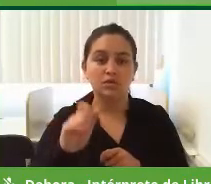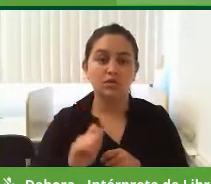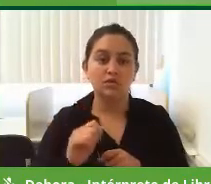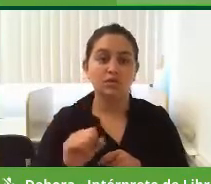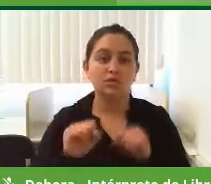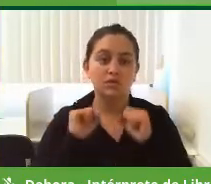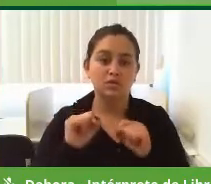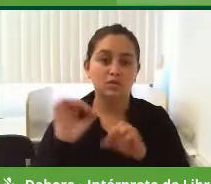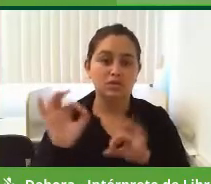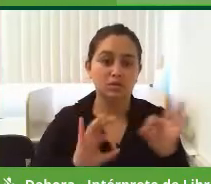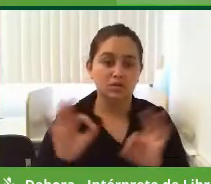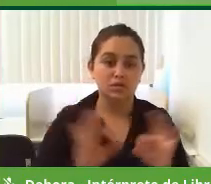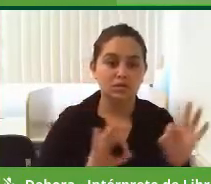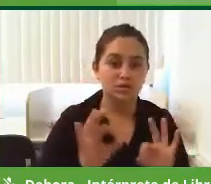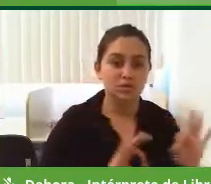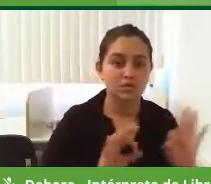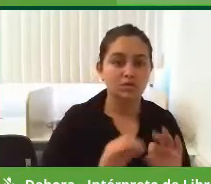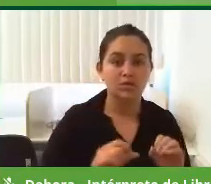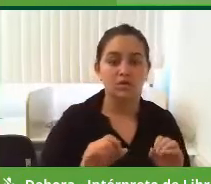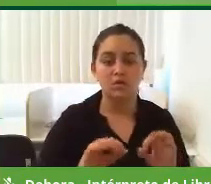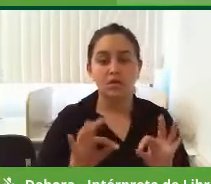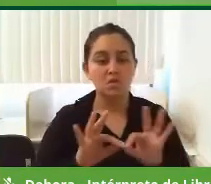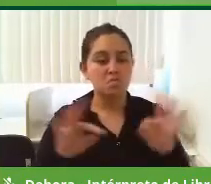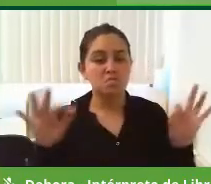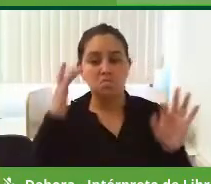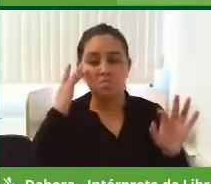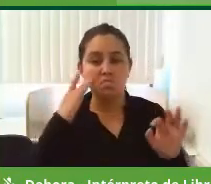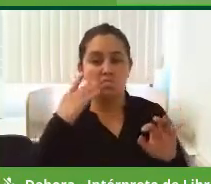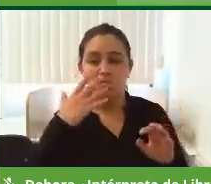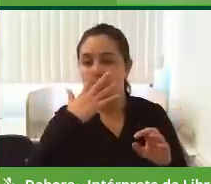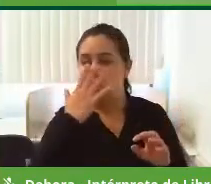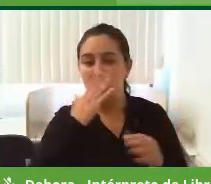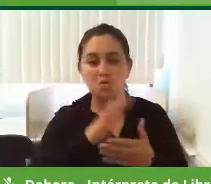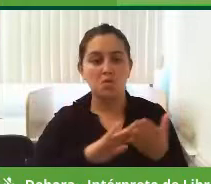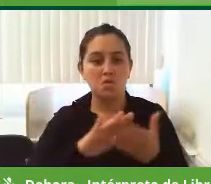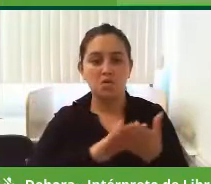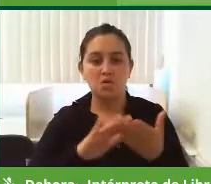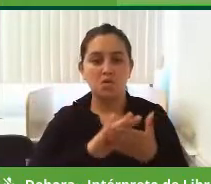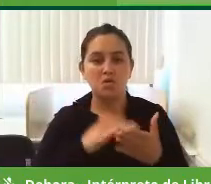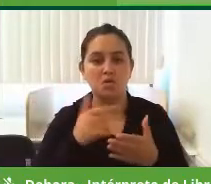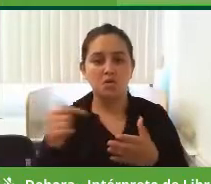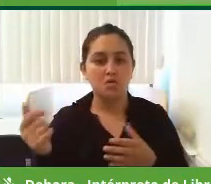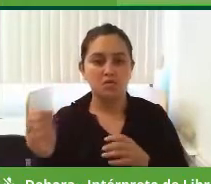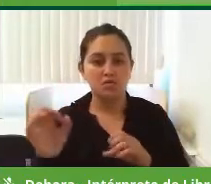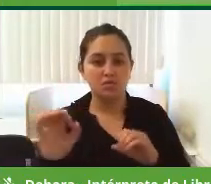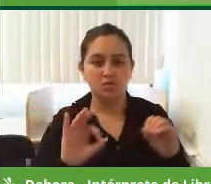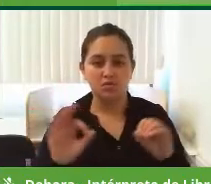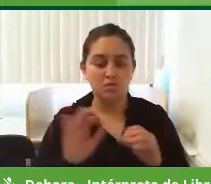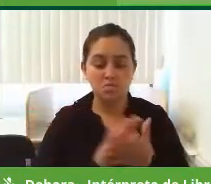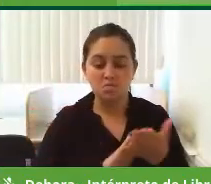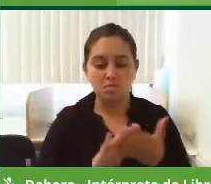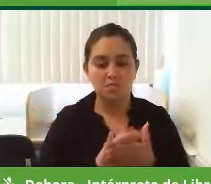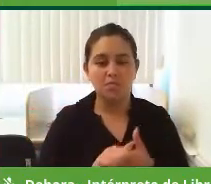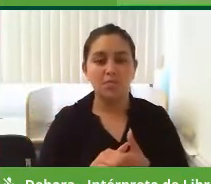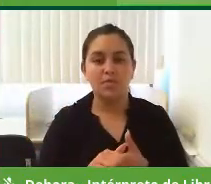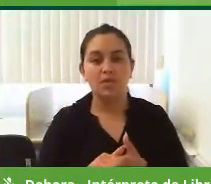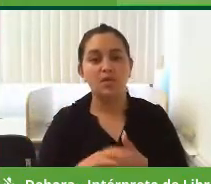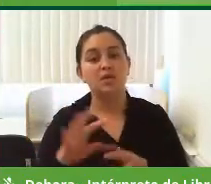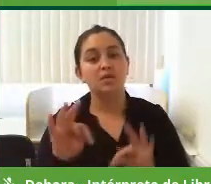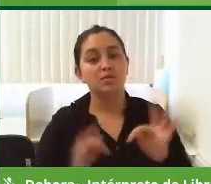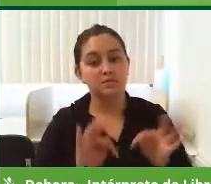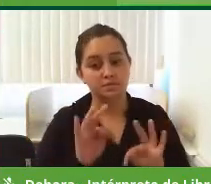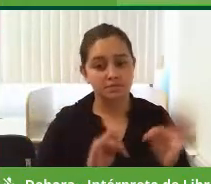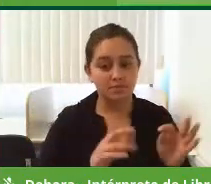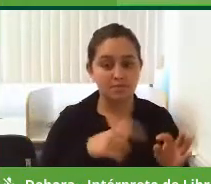e você coloca de volta e fica, normalmente não parece nada, fica como se não tivesse mexido. Então, isso é uma questão técnica